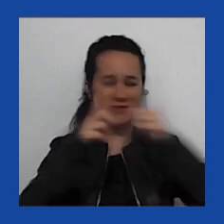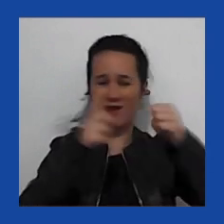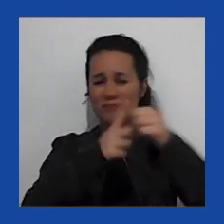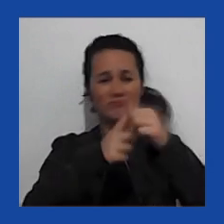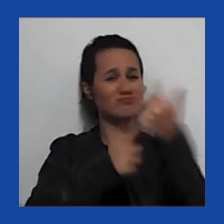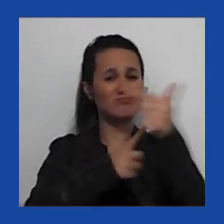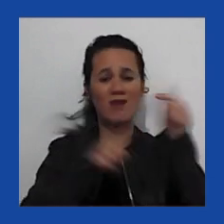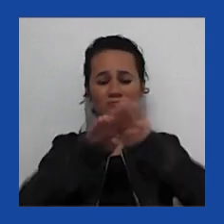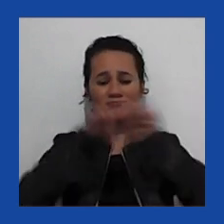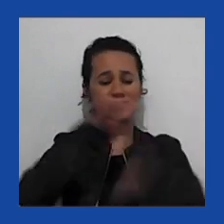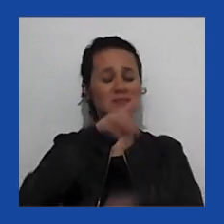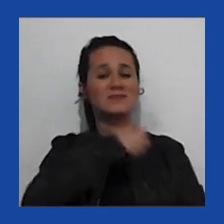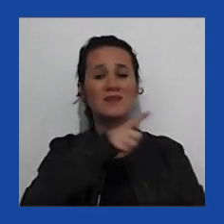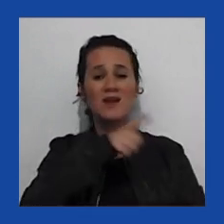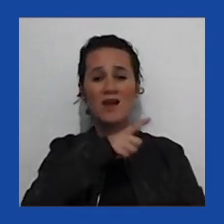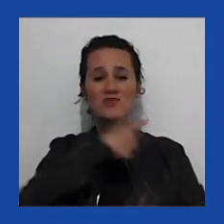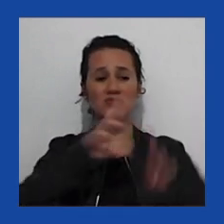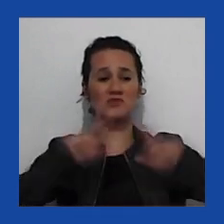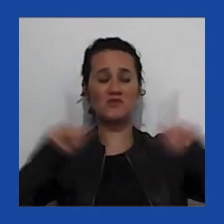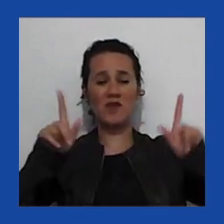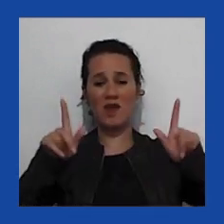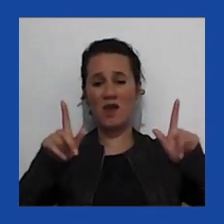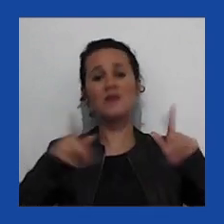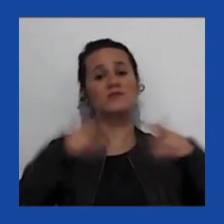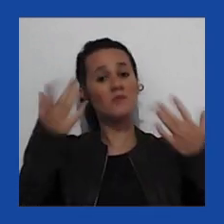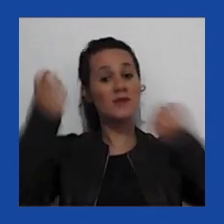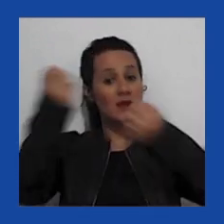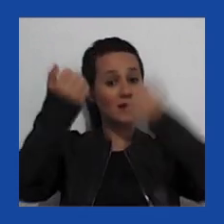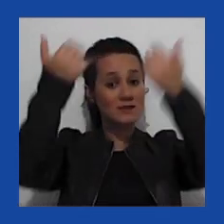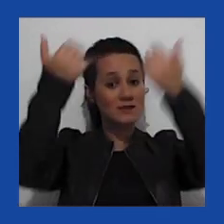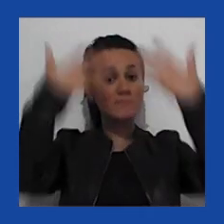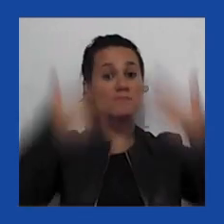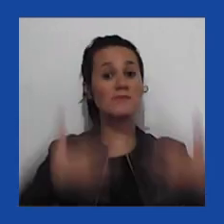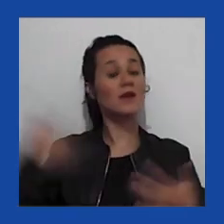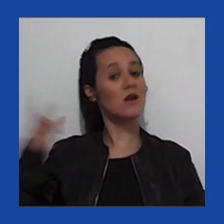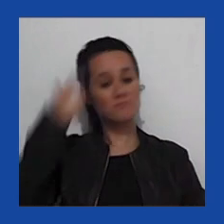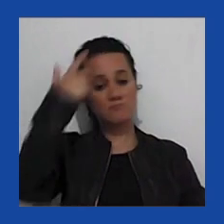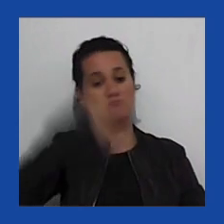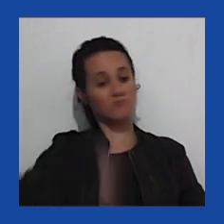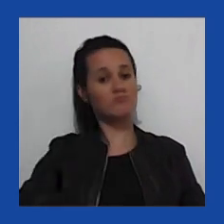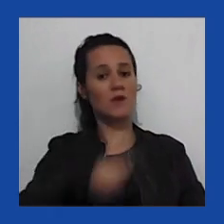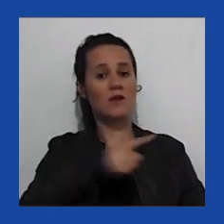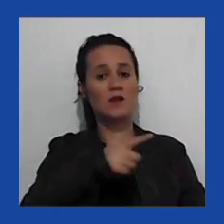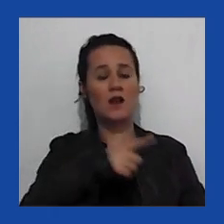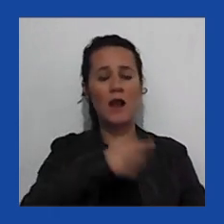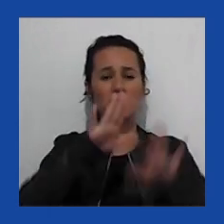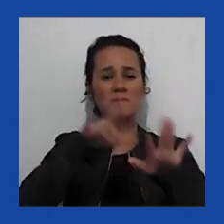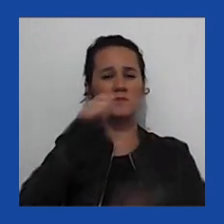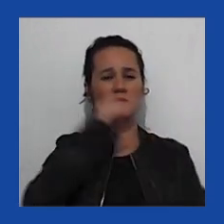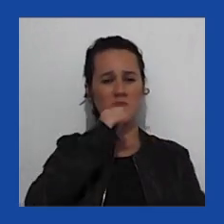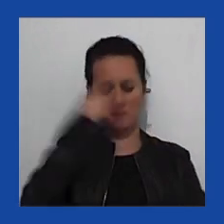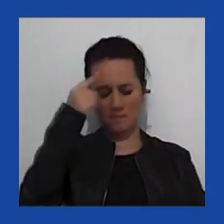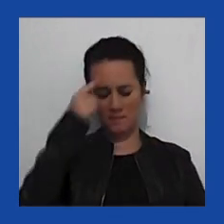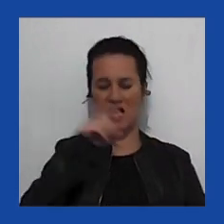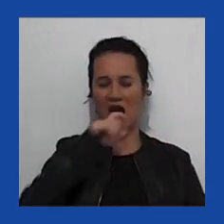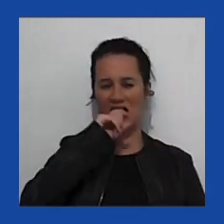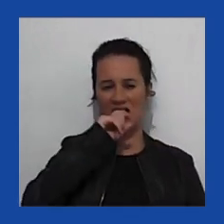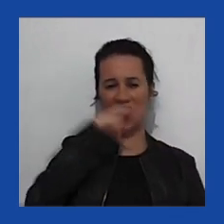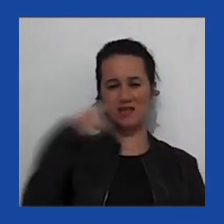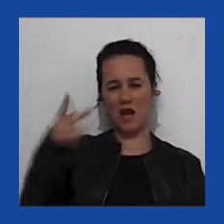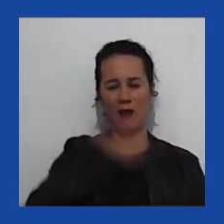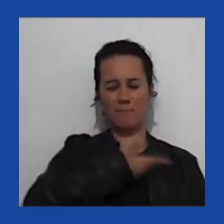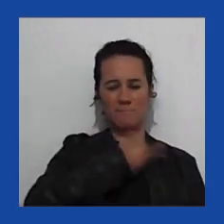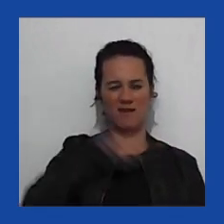mas ele fala que ele próprio é um nacionalista cívico. Mas se você veja os amigos dele na Europa,